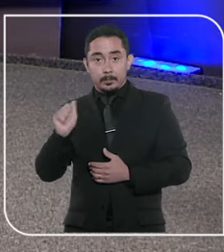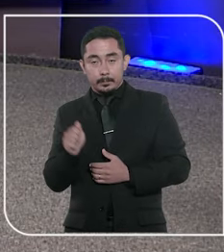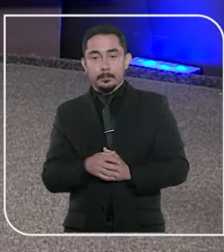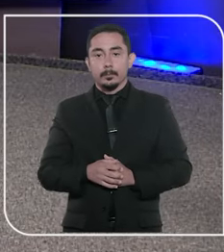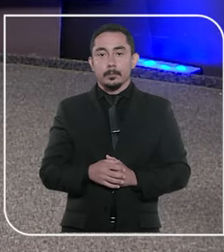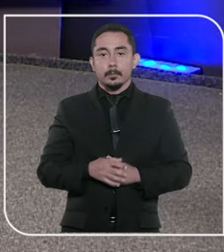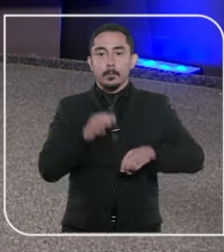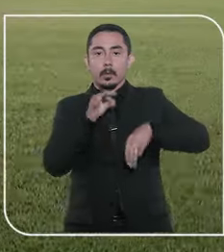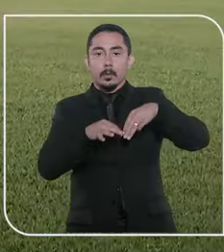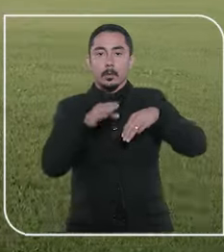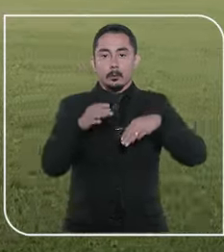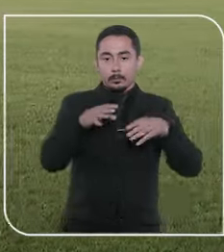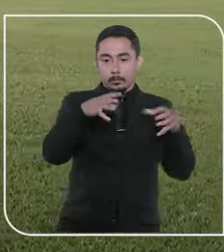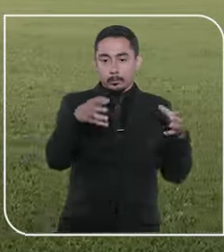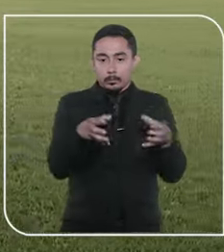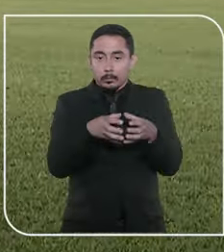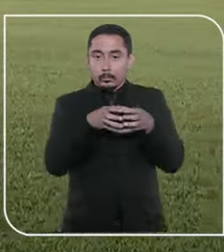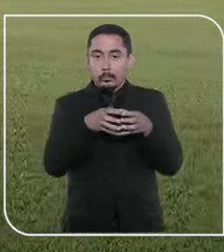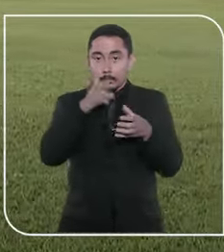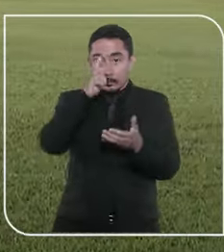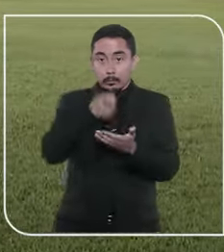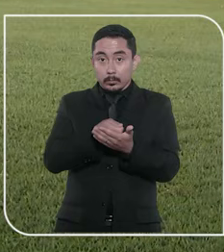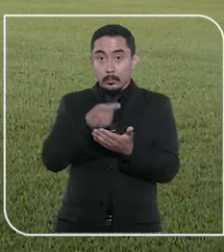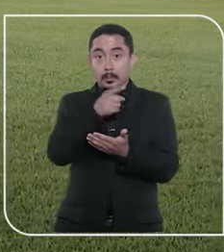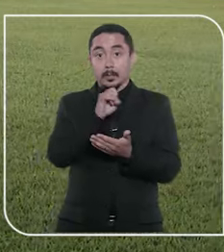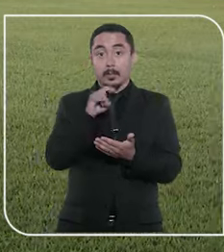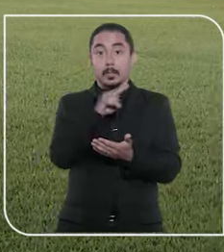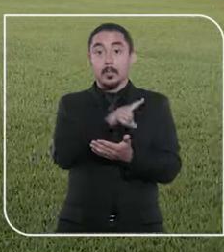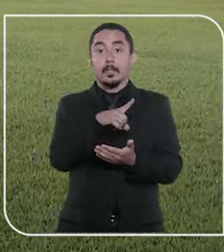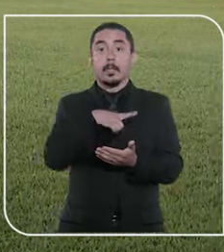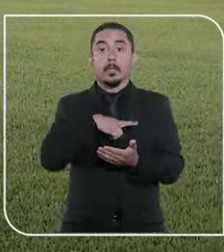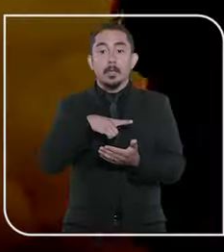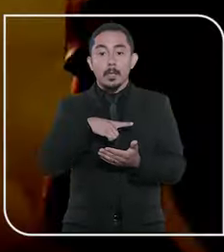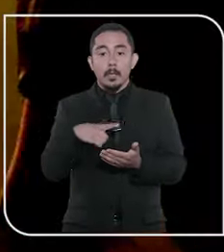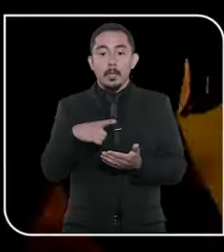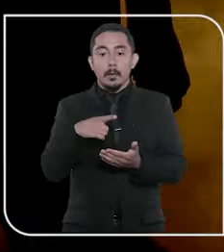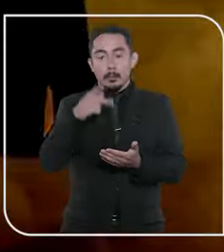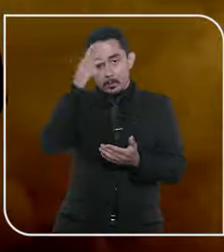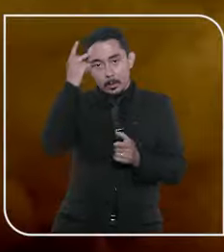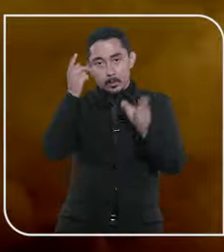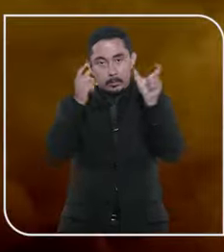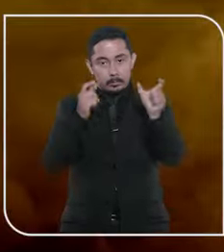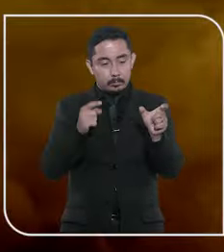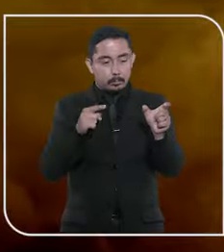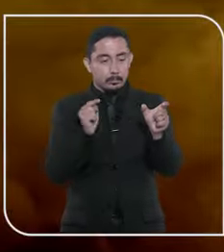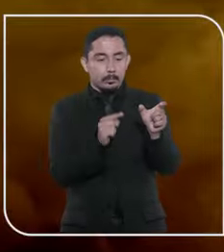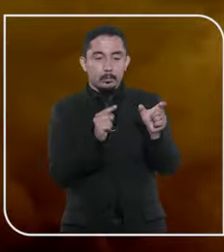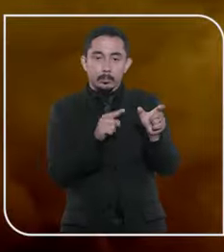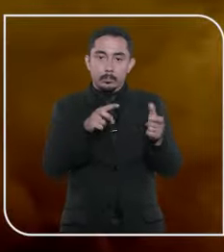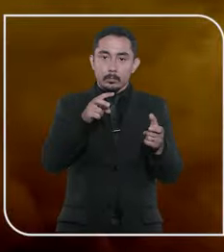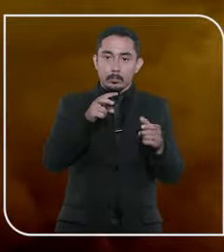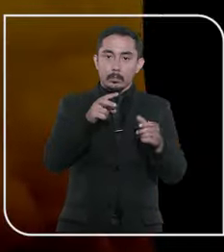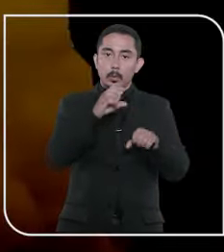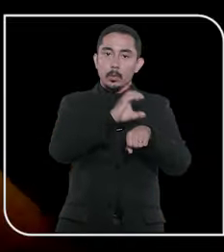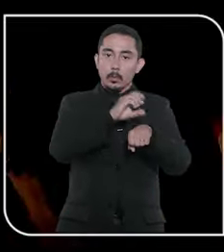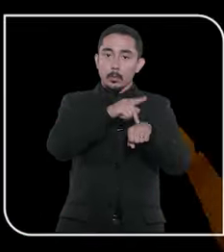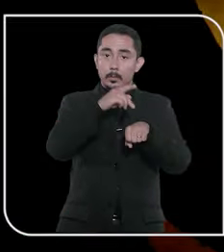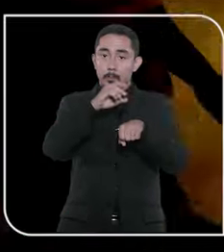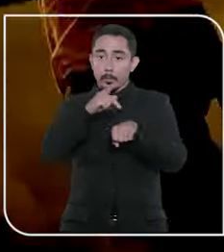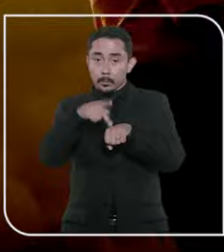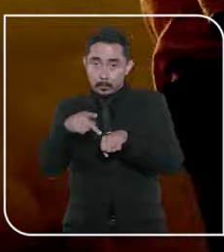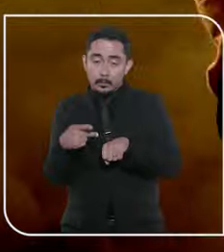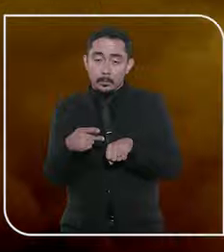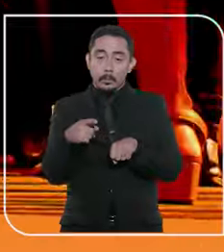Jéssica Castro. Os ministros do colegiado definiram que, para ser válido o reconhecimento de pessoas descrito no Código de